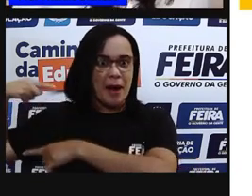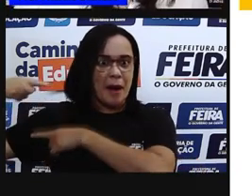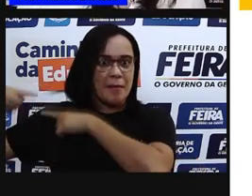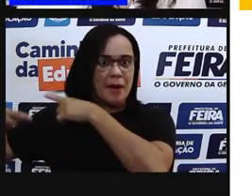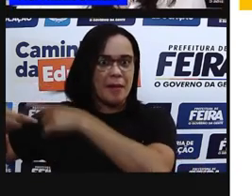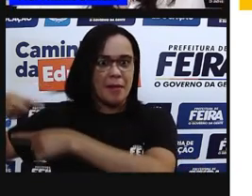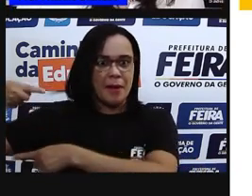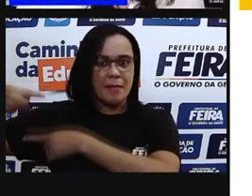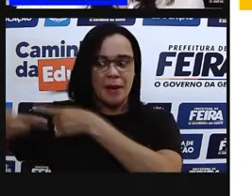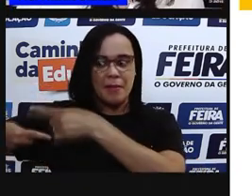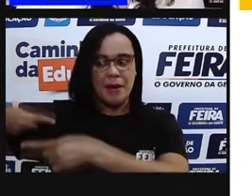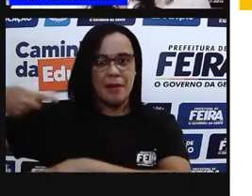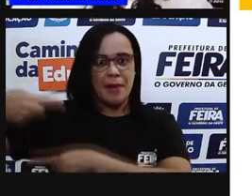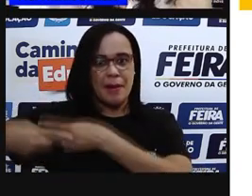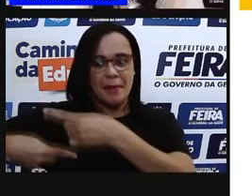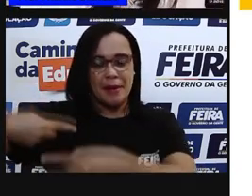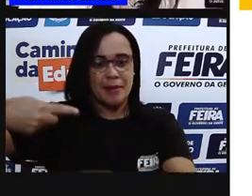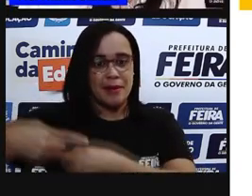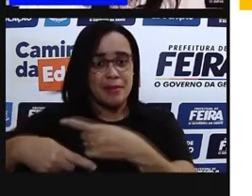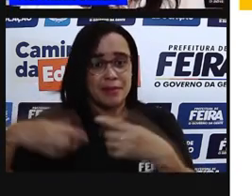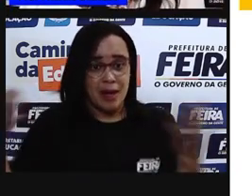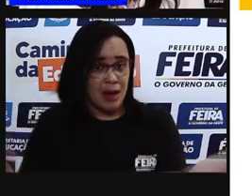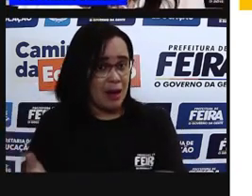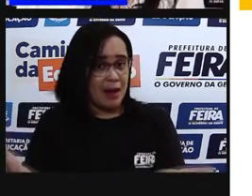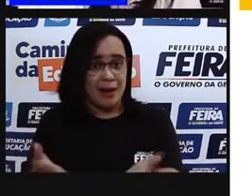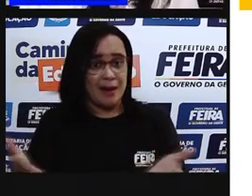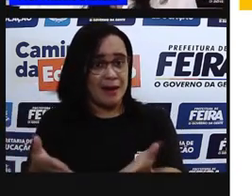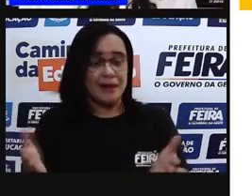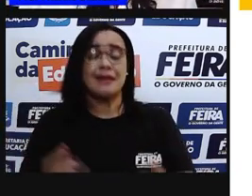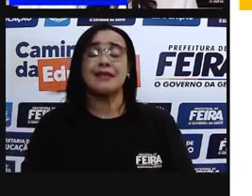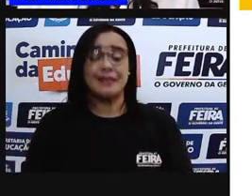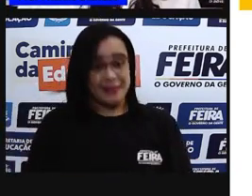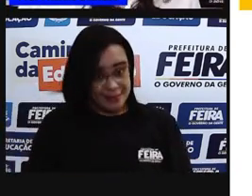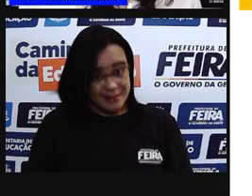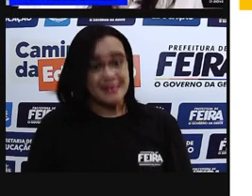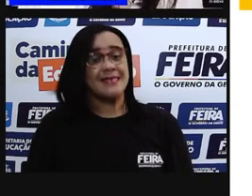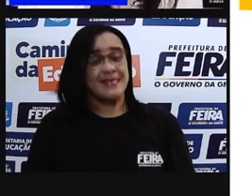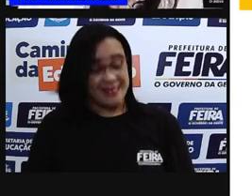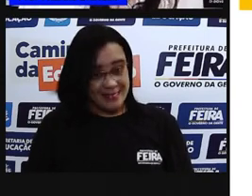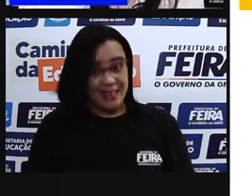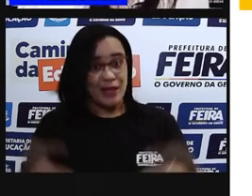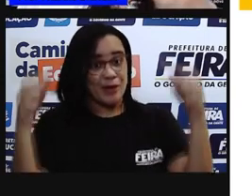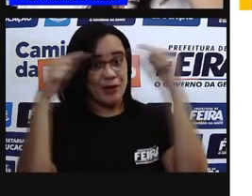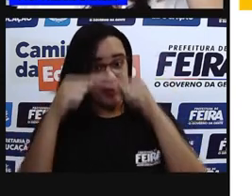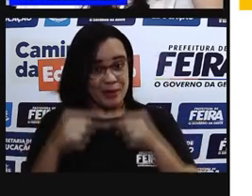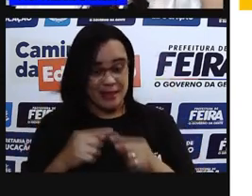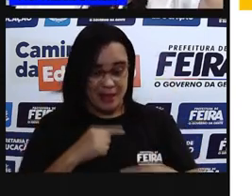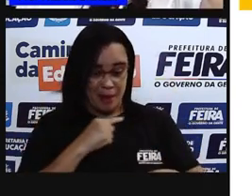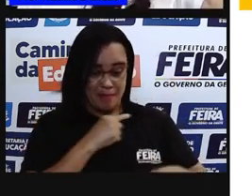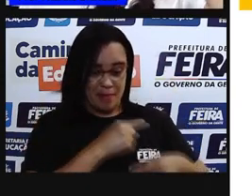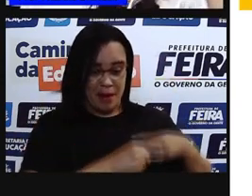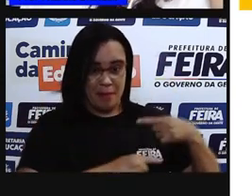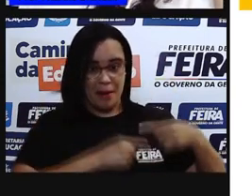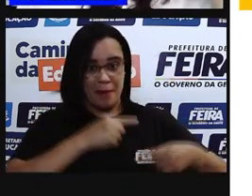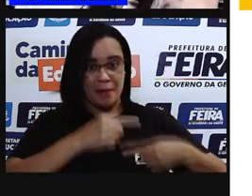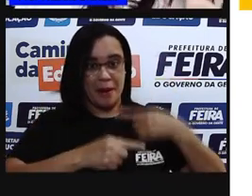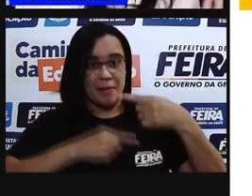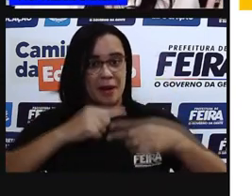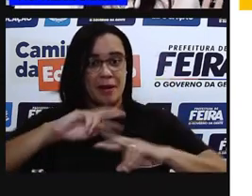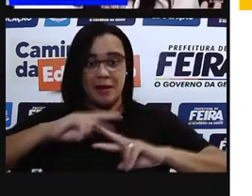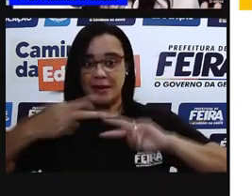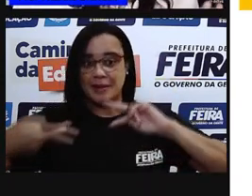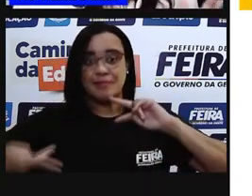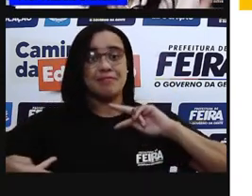passaram para os nossos pais e que chegaram em nós, são as nossas heranças biológicas. Mas, Pró, tá bom. Tô